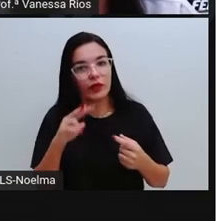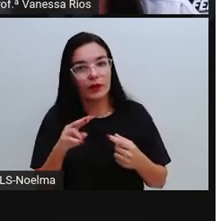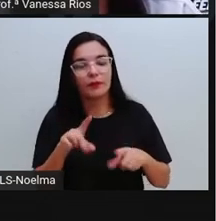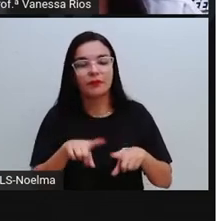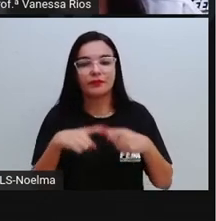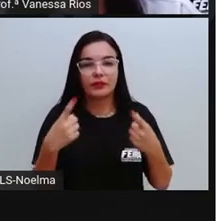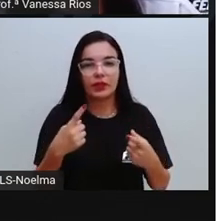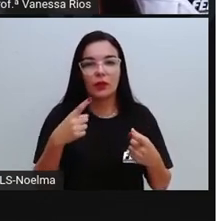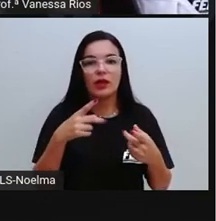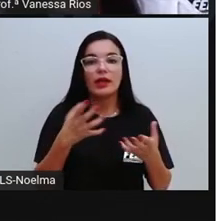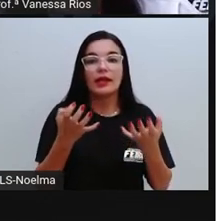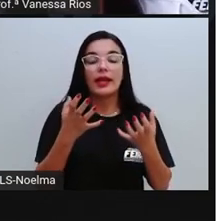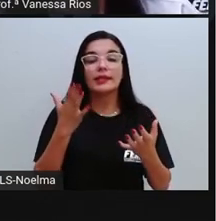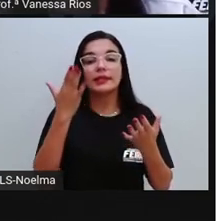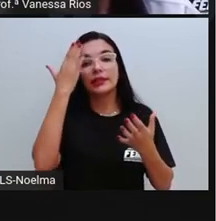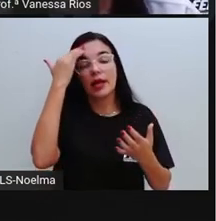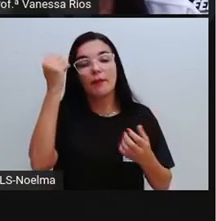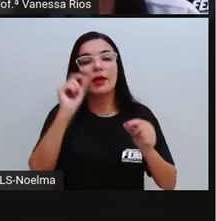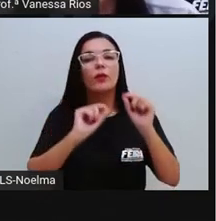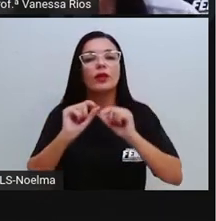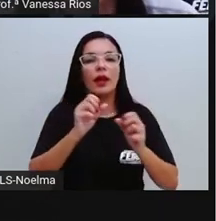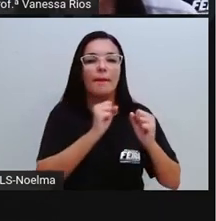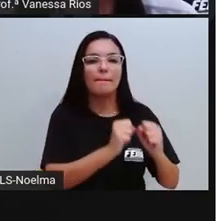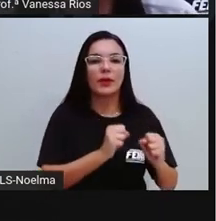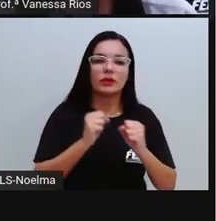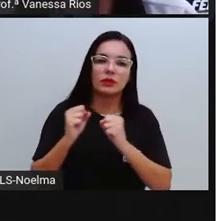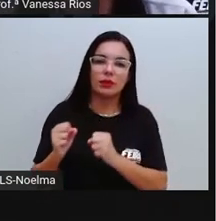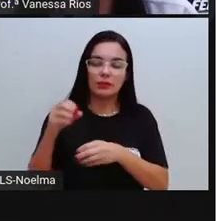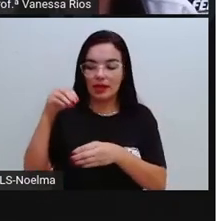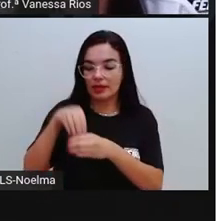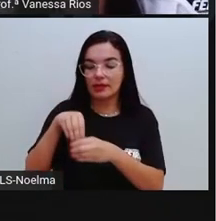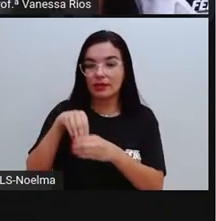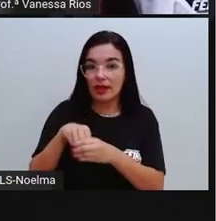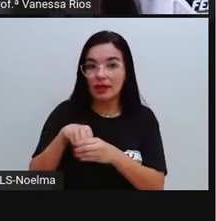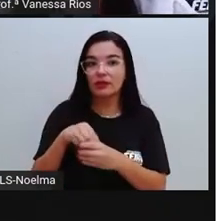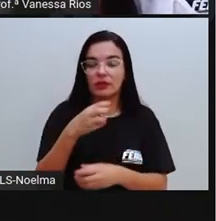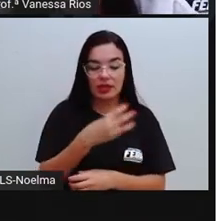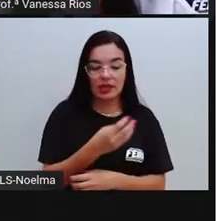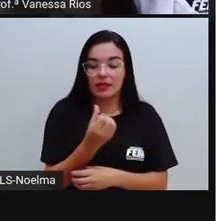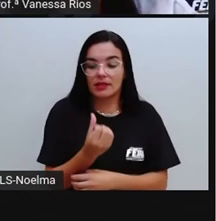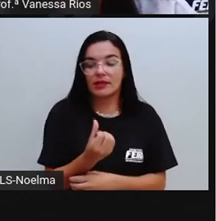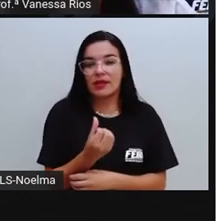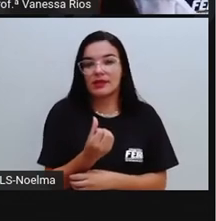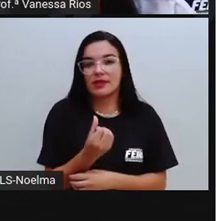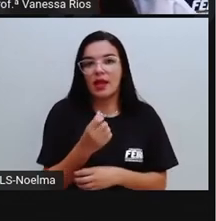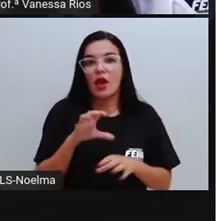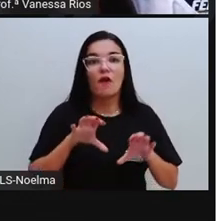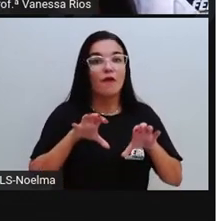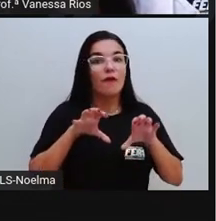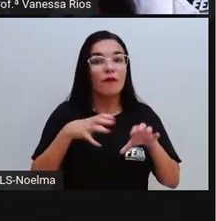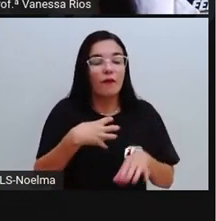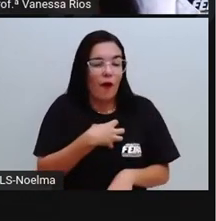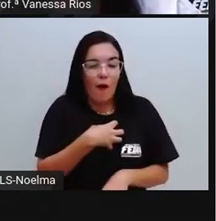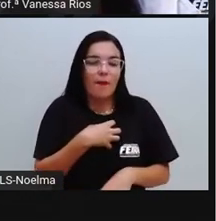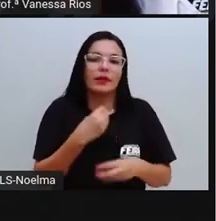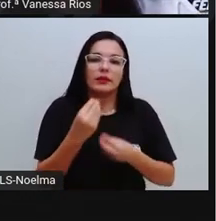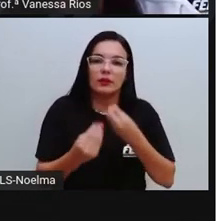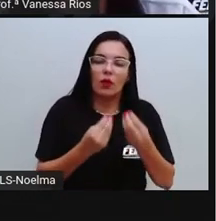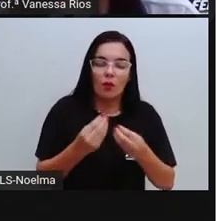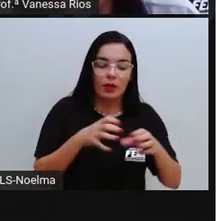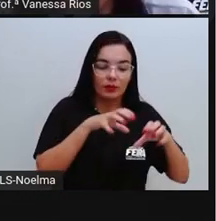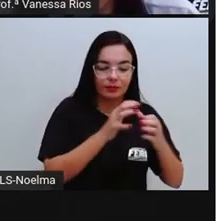Então, aí a gente quer saber as possibilidades dentro dessas 36 vezes,